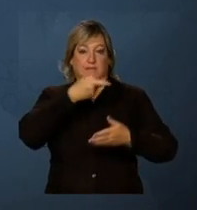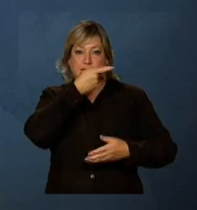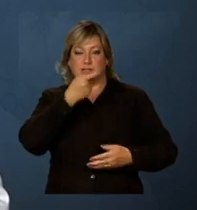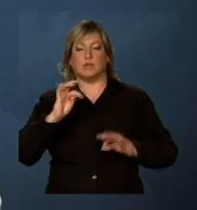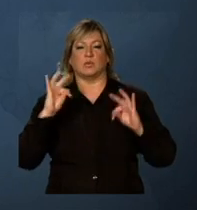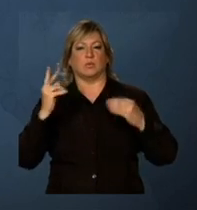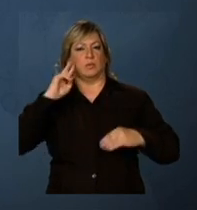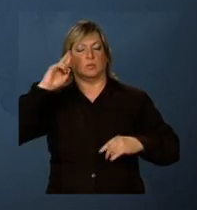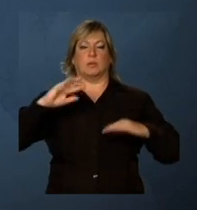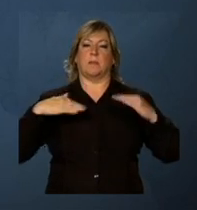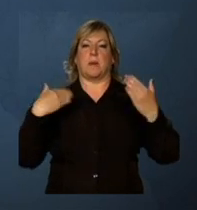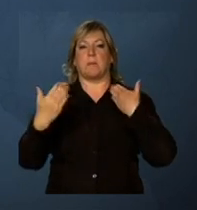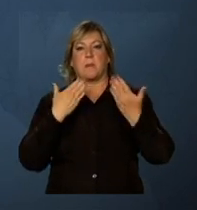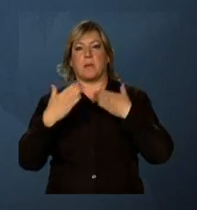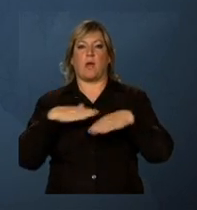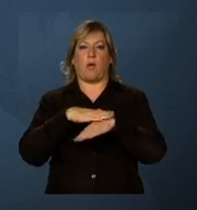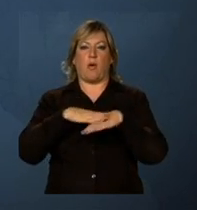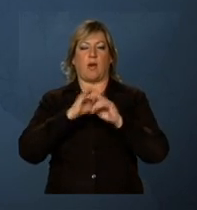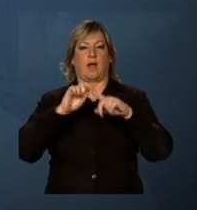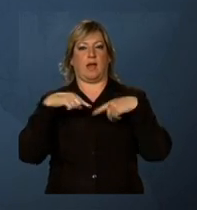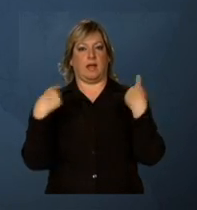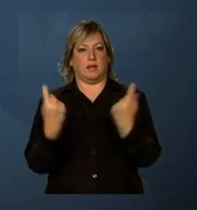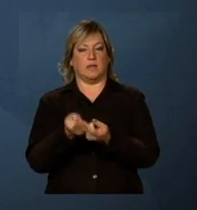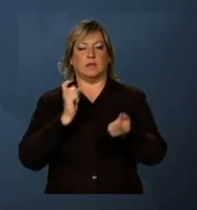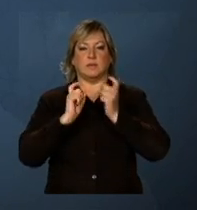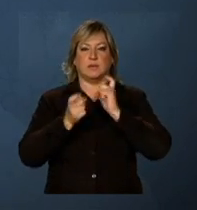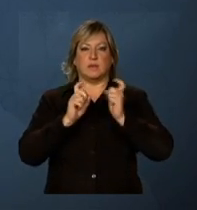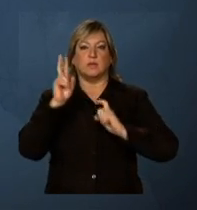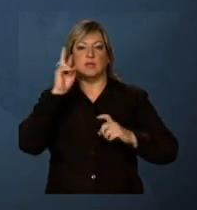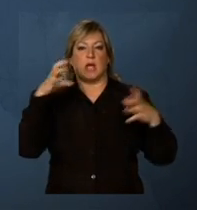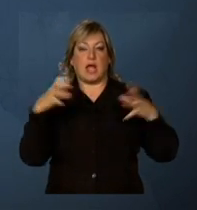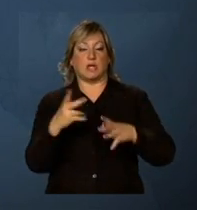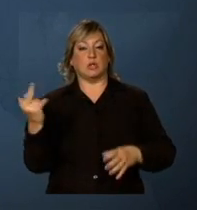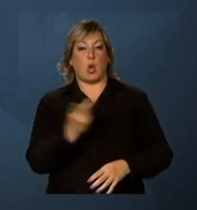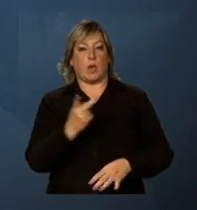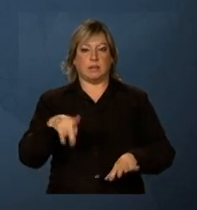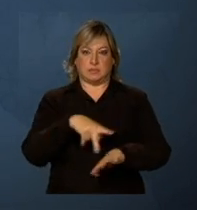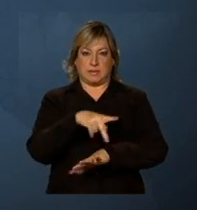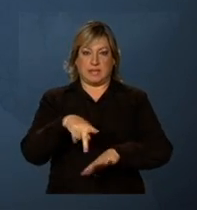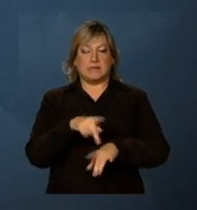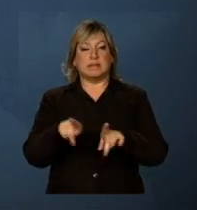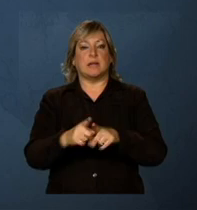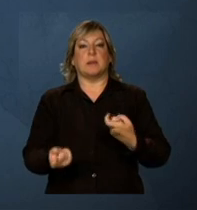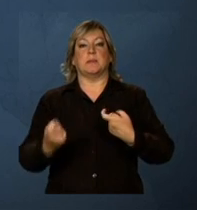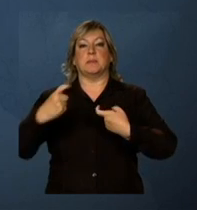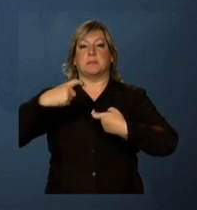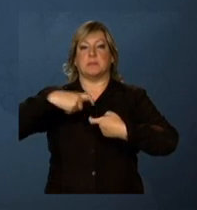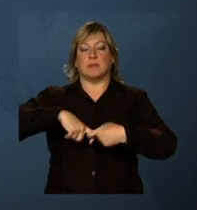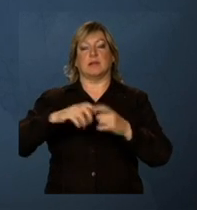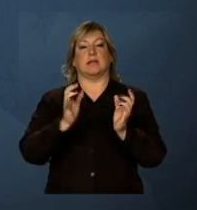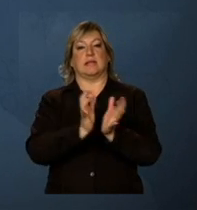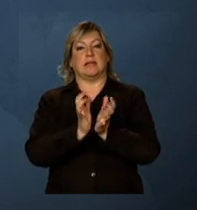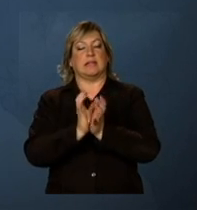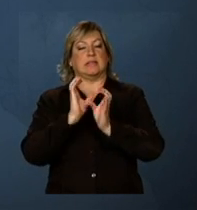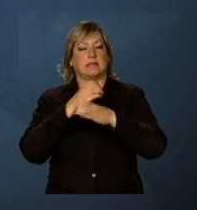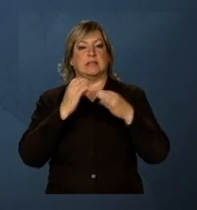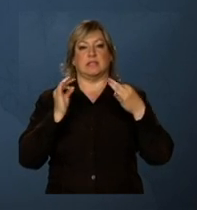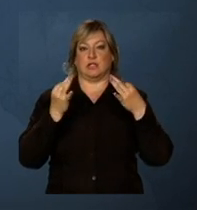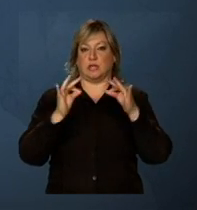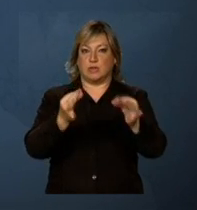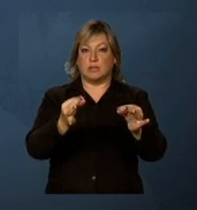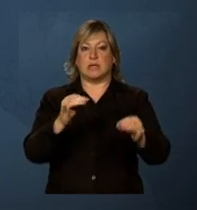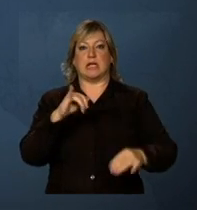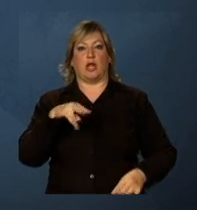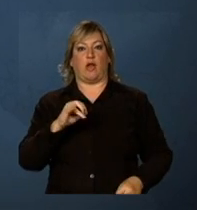conversaram sobre o aprofundamento do diálogo político entre os dois países e parcerias nas áreas de ciência, tecnologia,